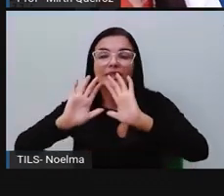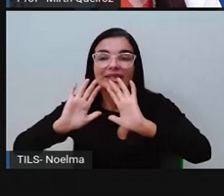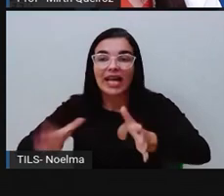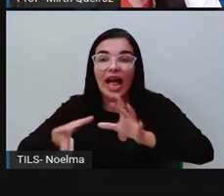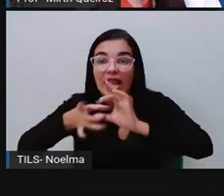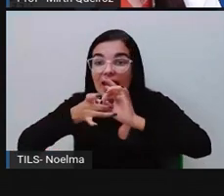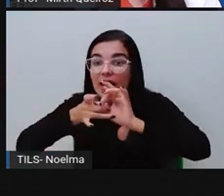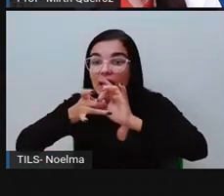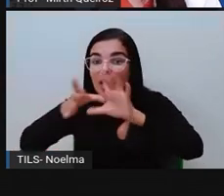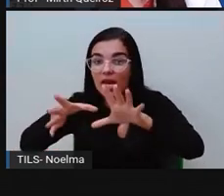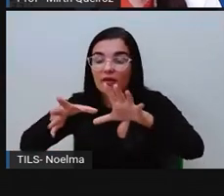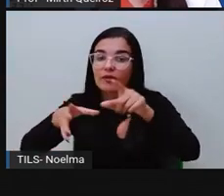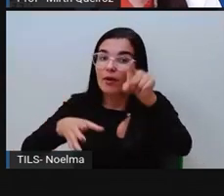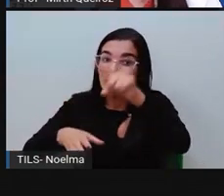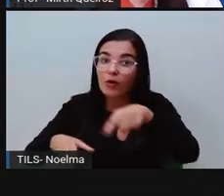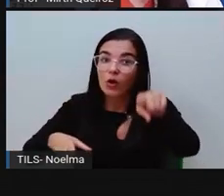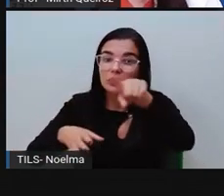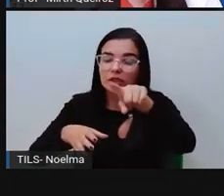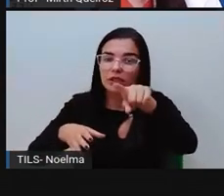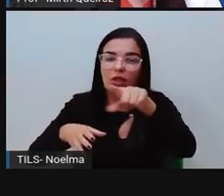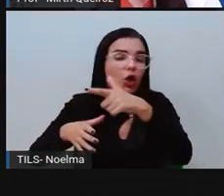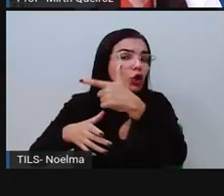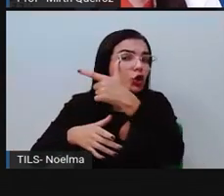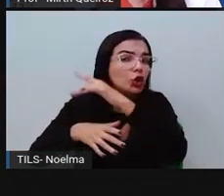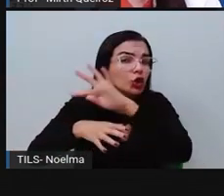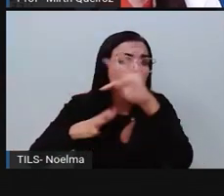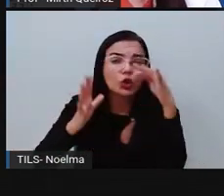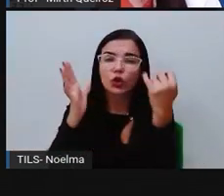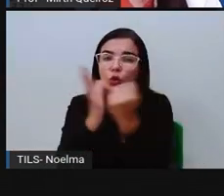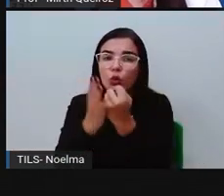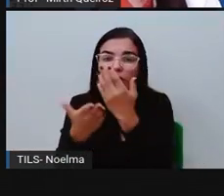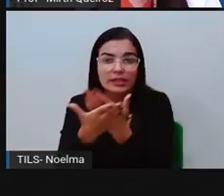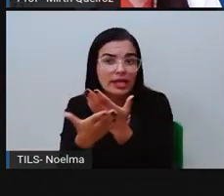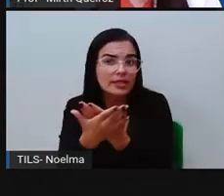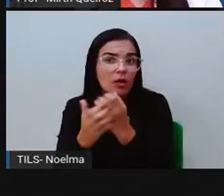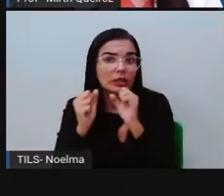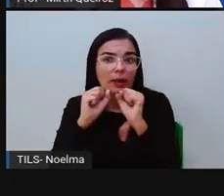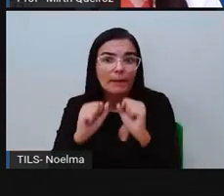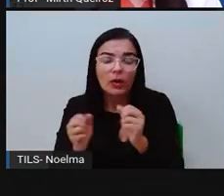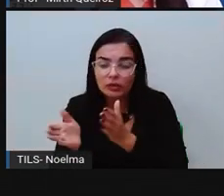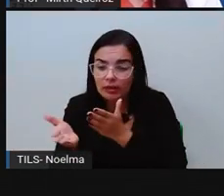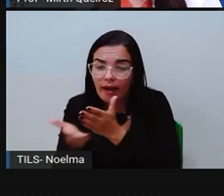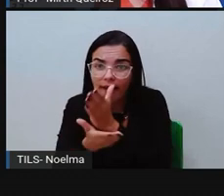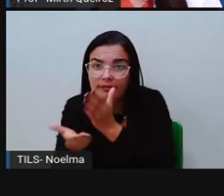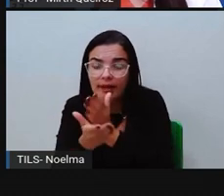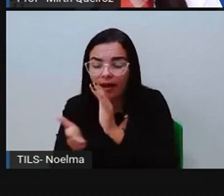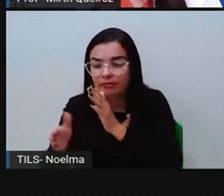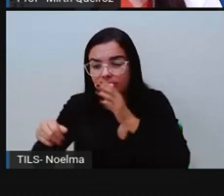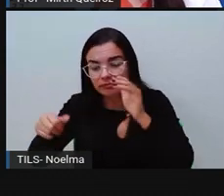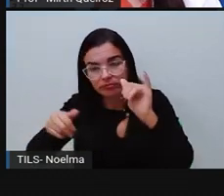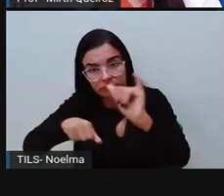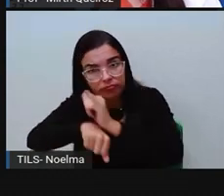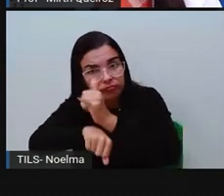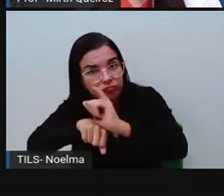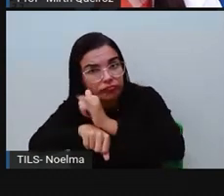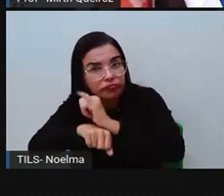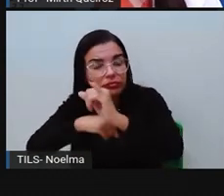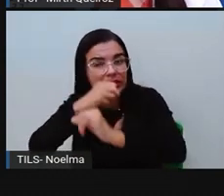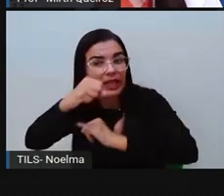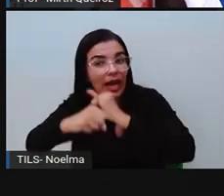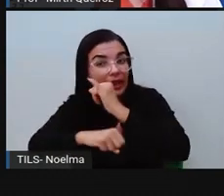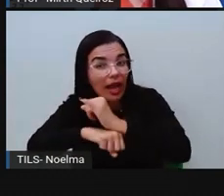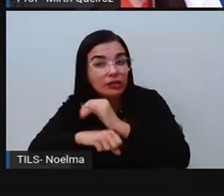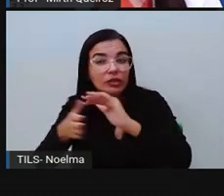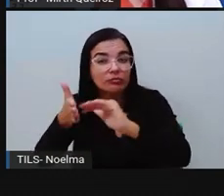para vocês. Não só essa aula, mas as outras aulas também. Então, vocês podem entrar lá no canal da Seduc, de Feira de Santana,